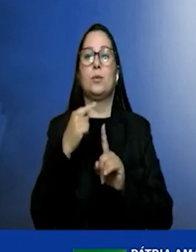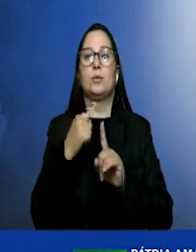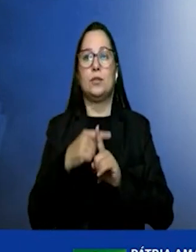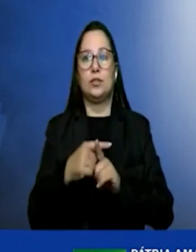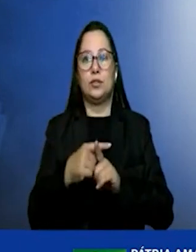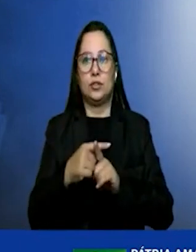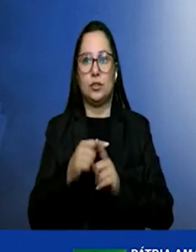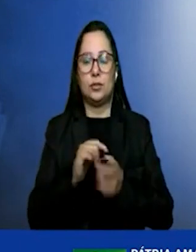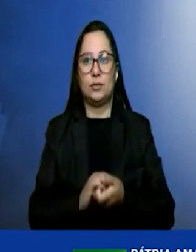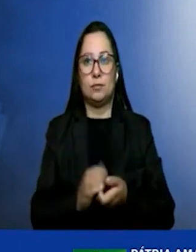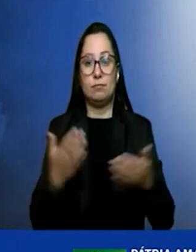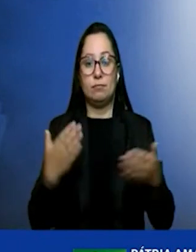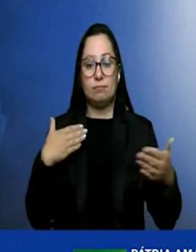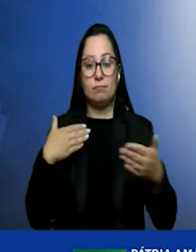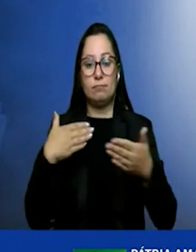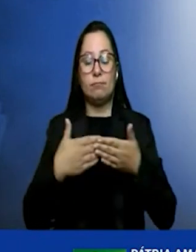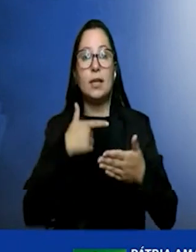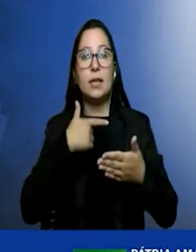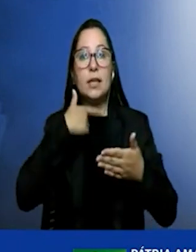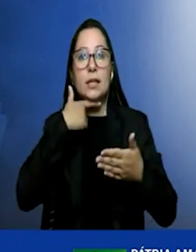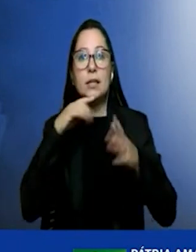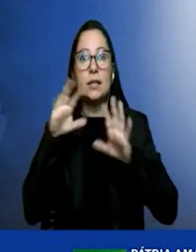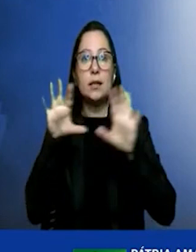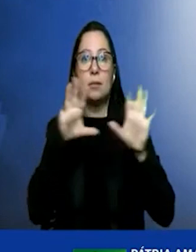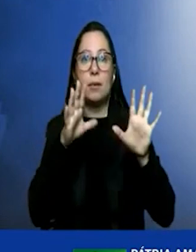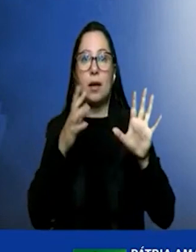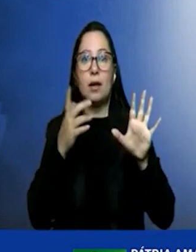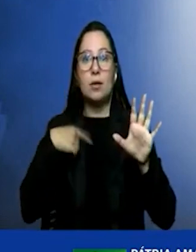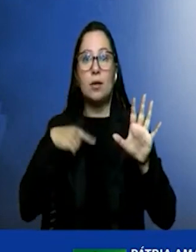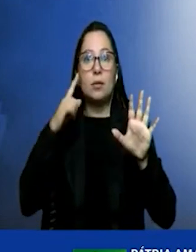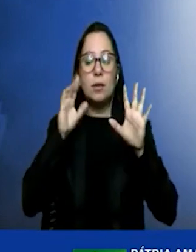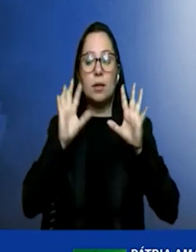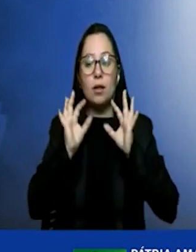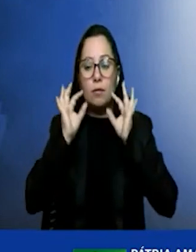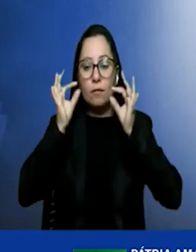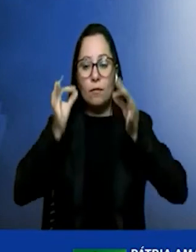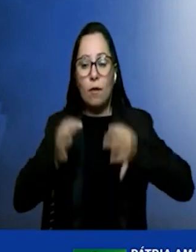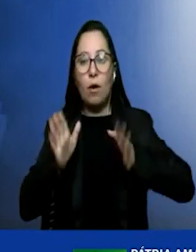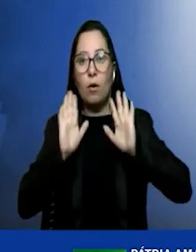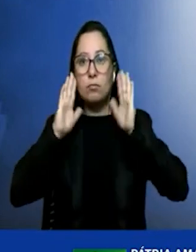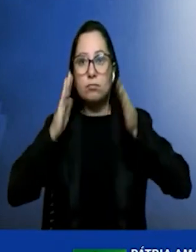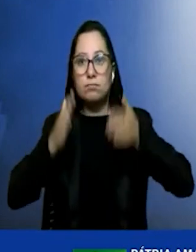crise climática quando voltamos nossos esforços nessa direção.